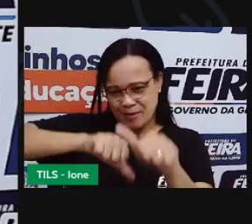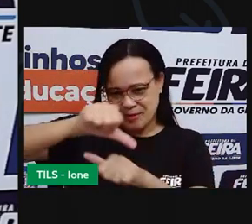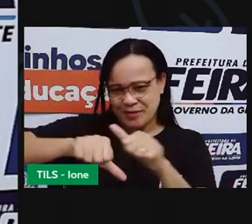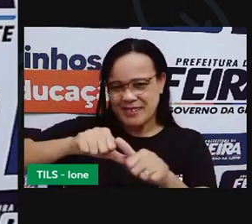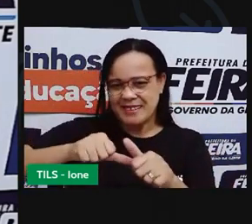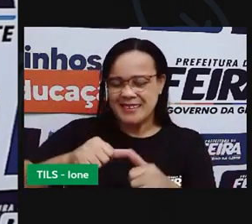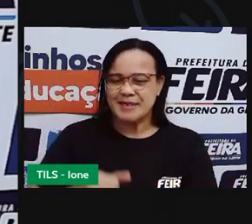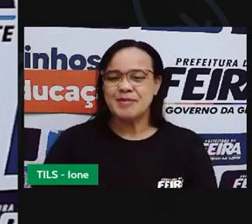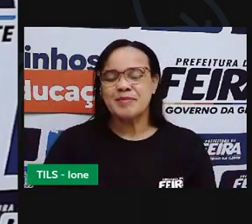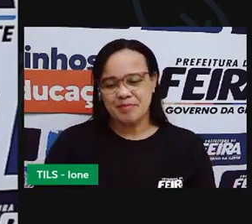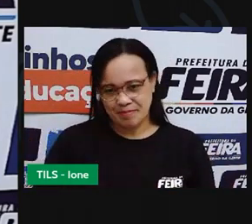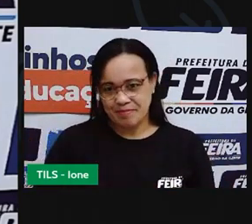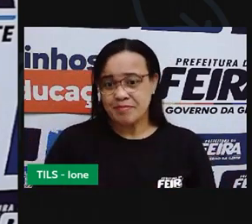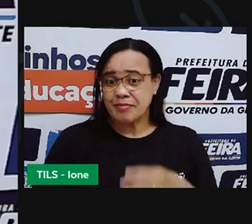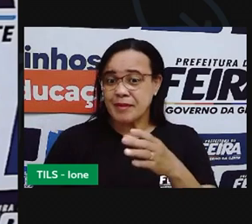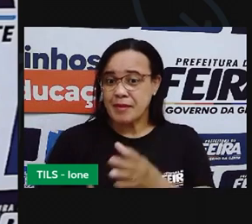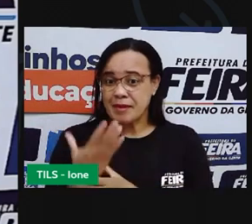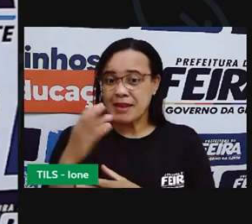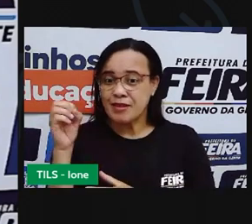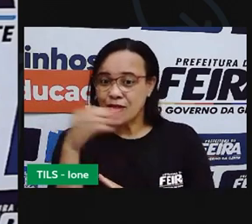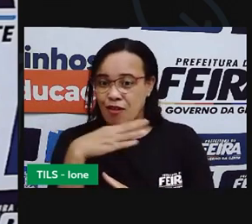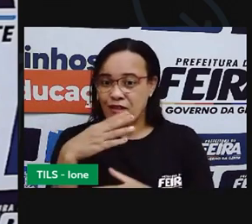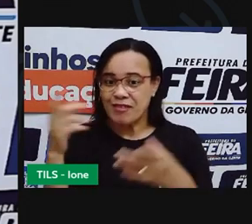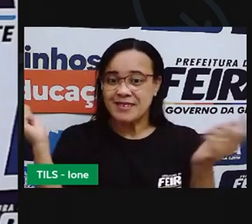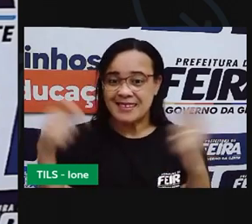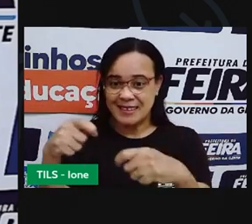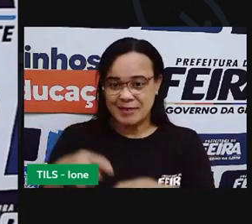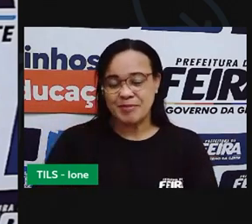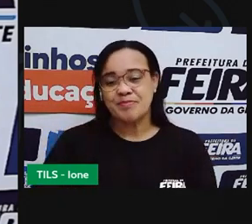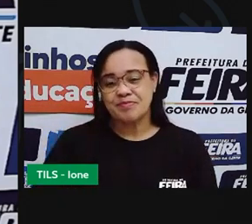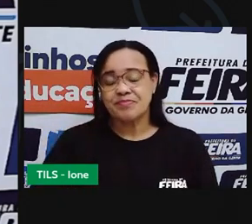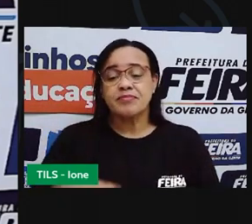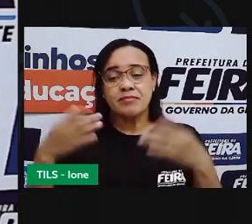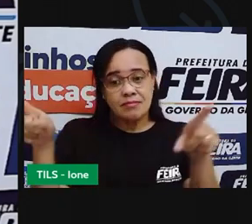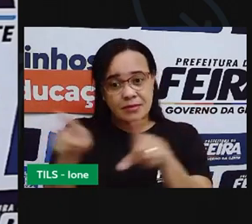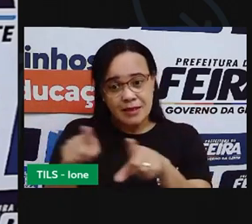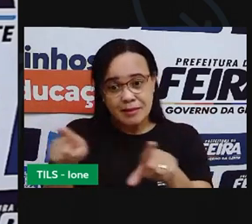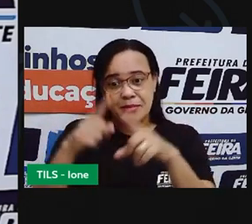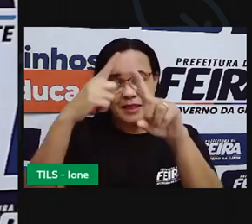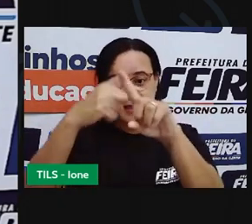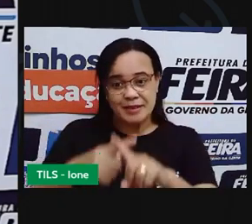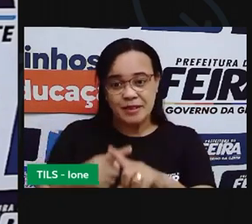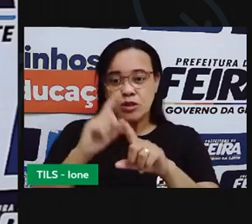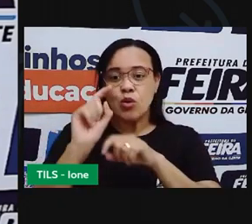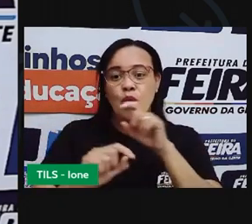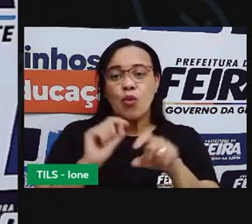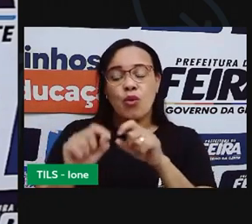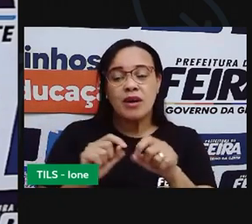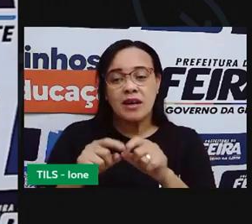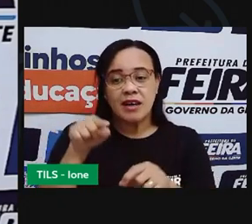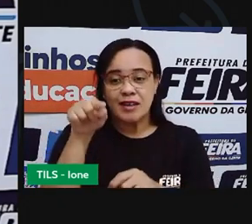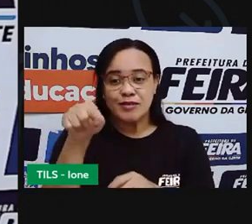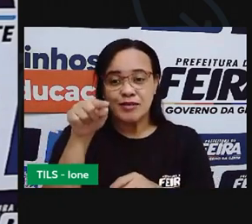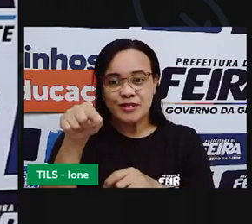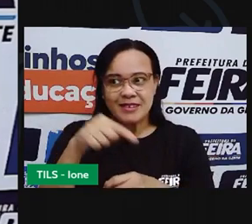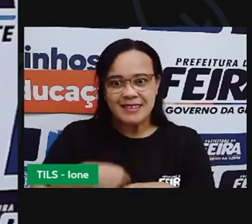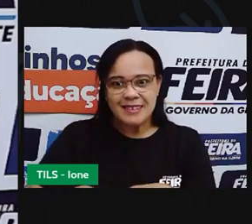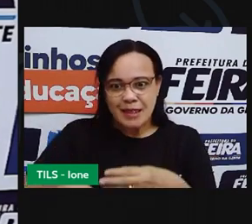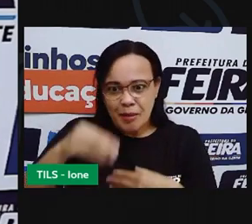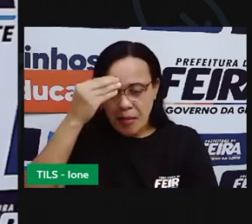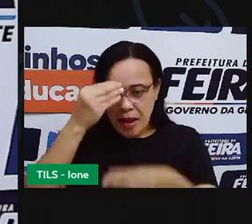E eu deixei aí um desafio pra você. Que foi de você